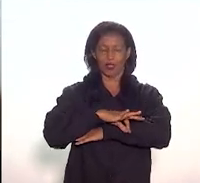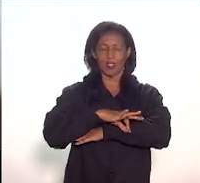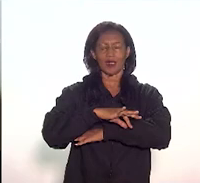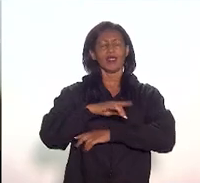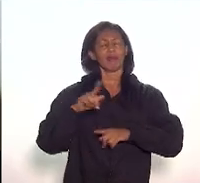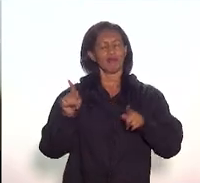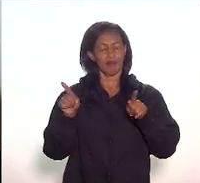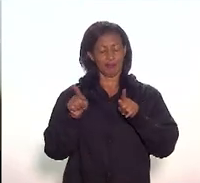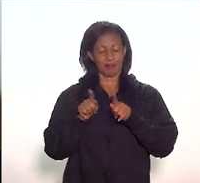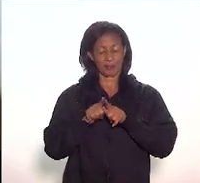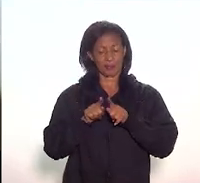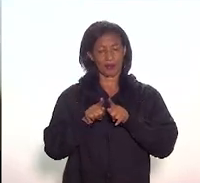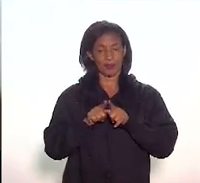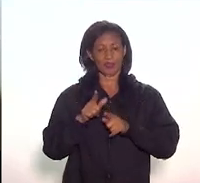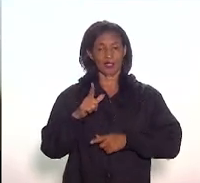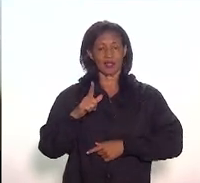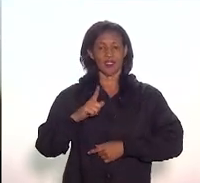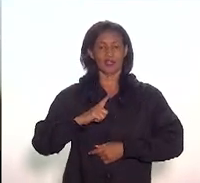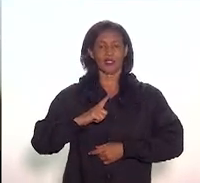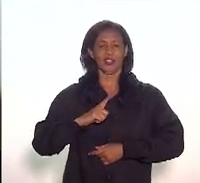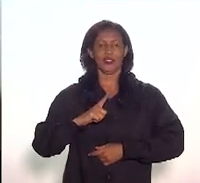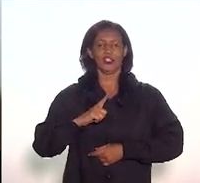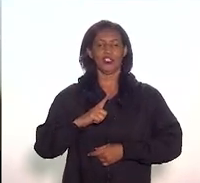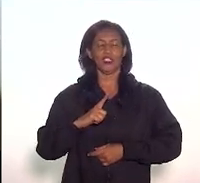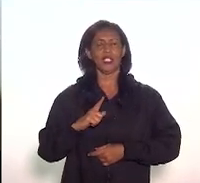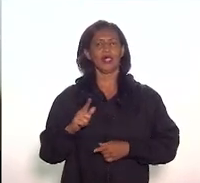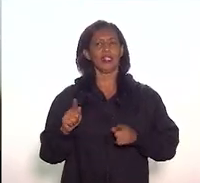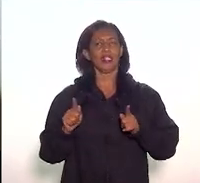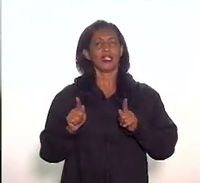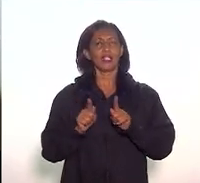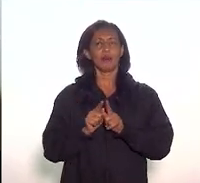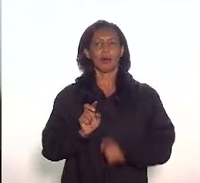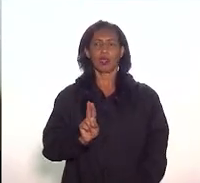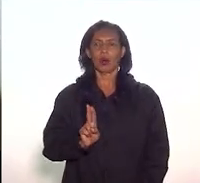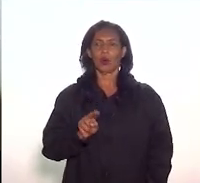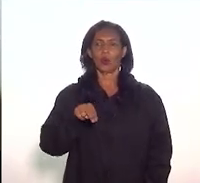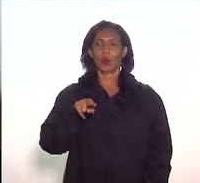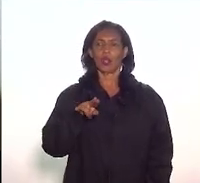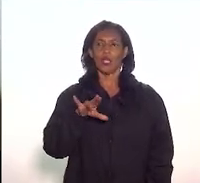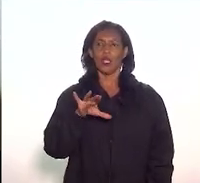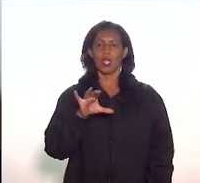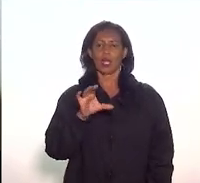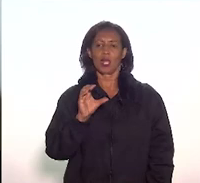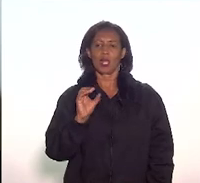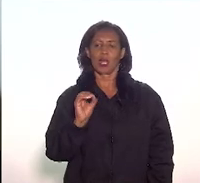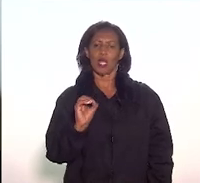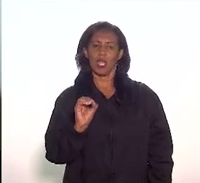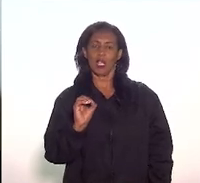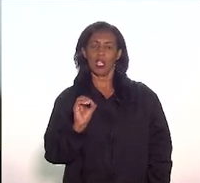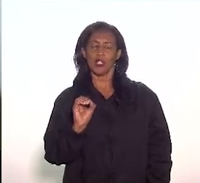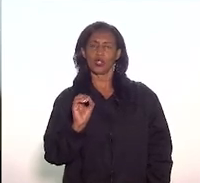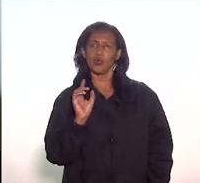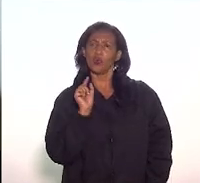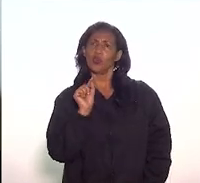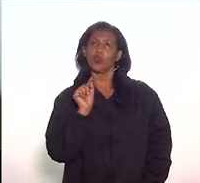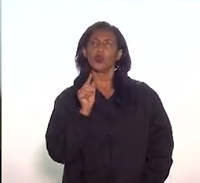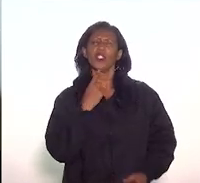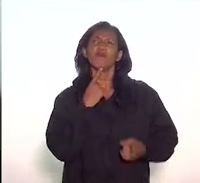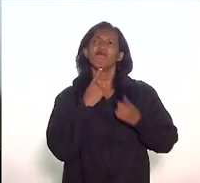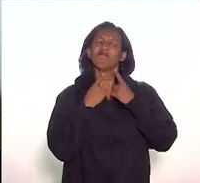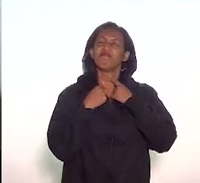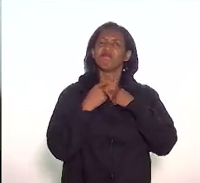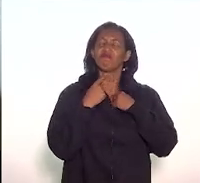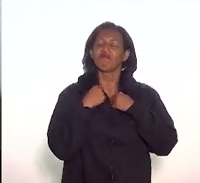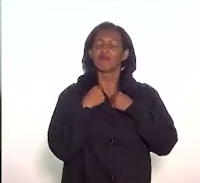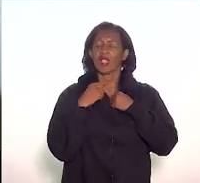da chancela da Unesco com patrimônio cultural, e o que desejávamos era